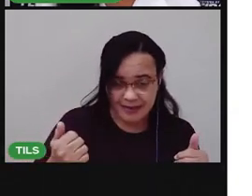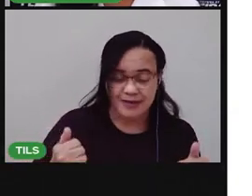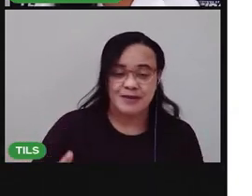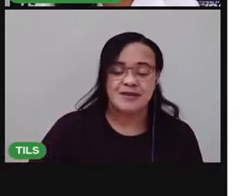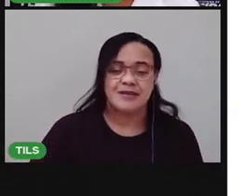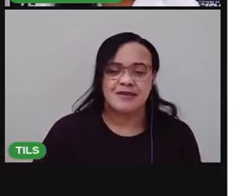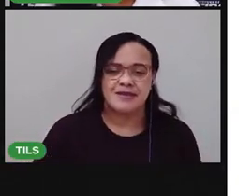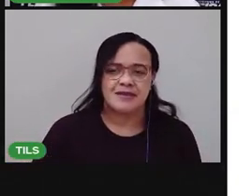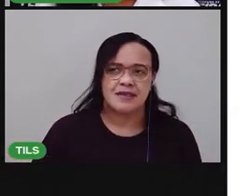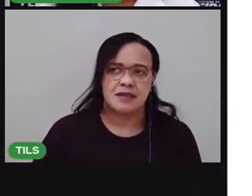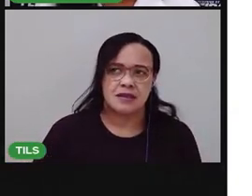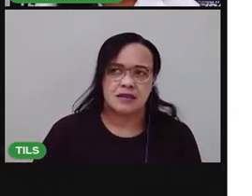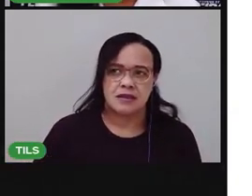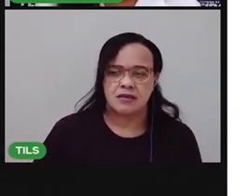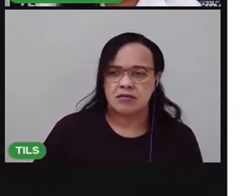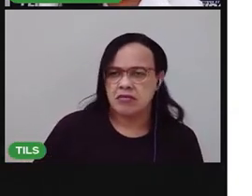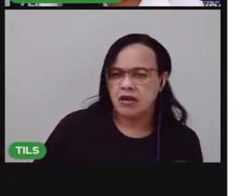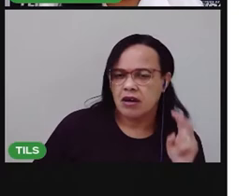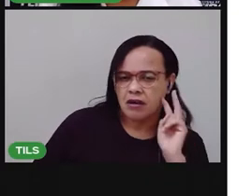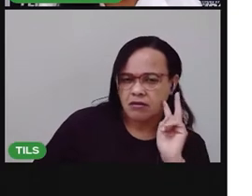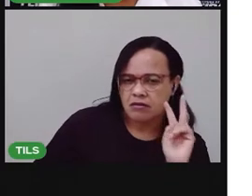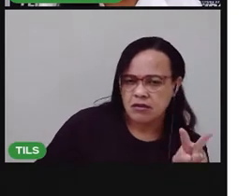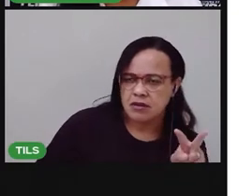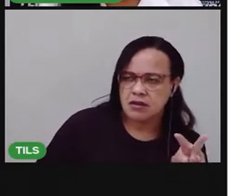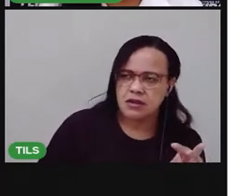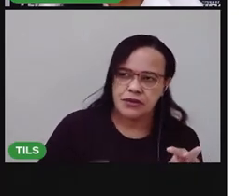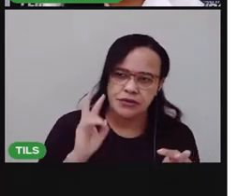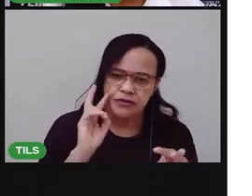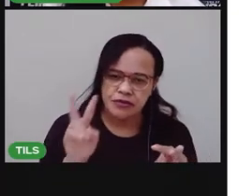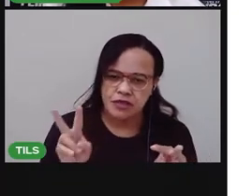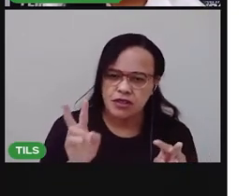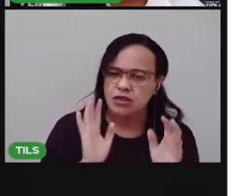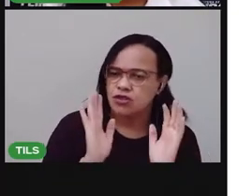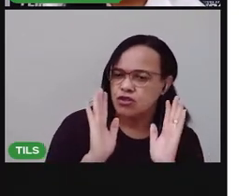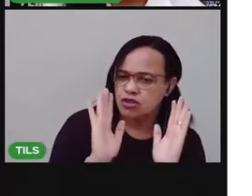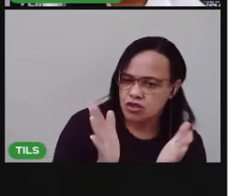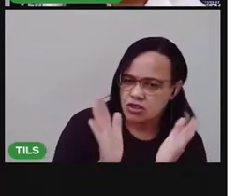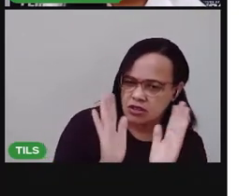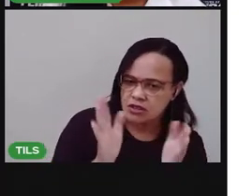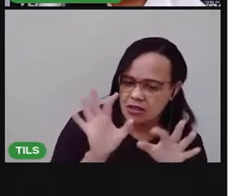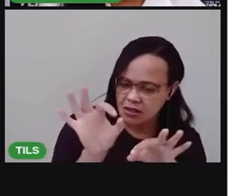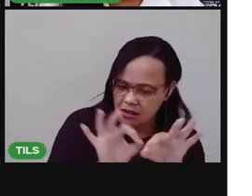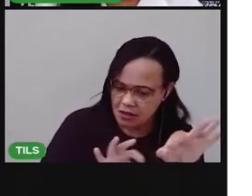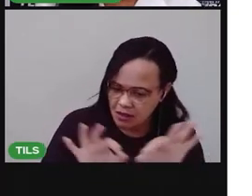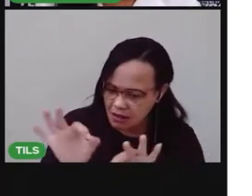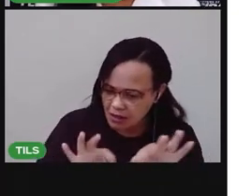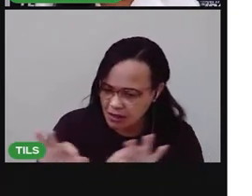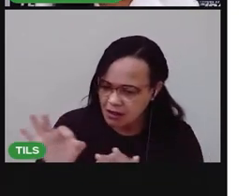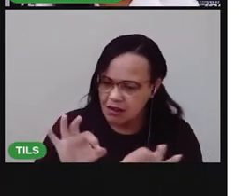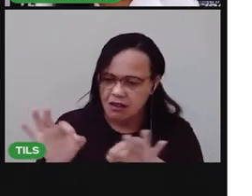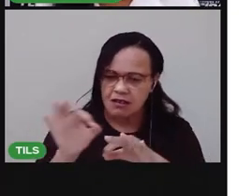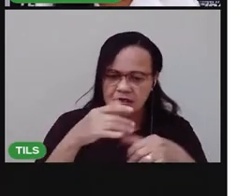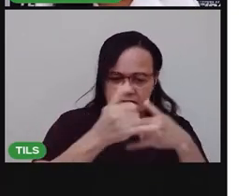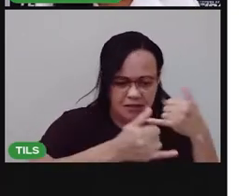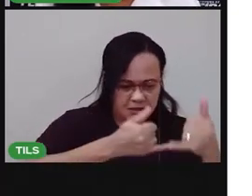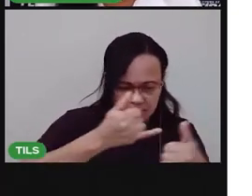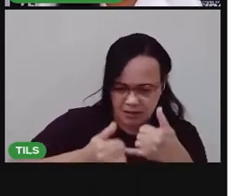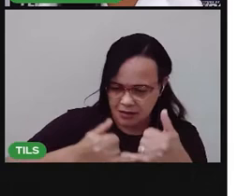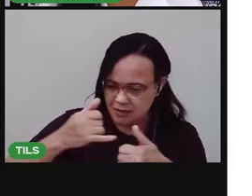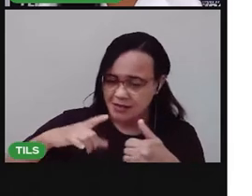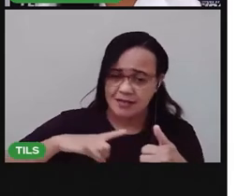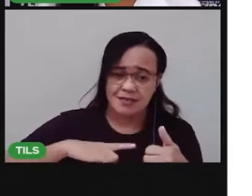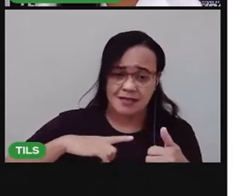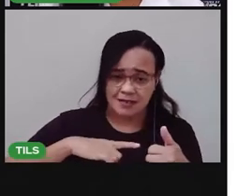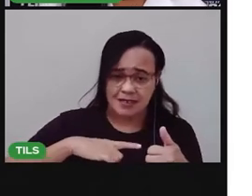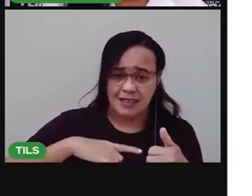Você já observou se os brinquedos estão organizados? Se tem brinquedo repetido?